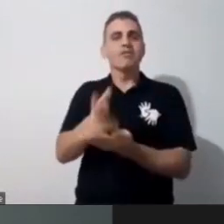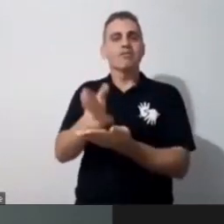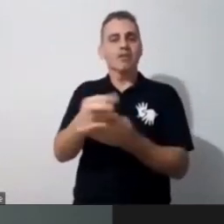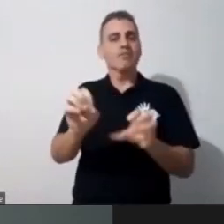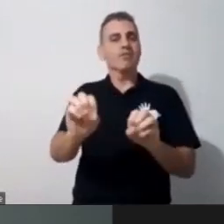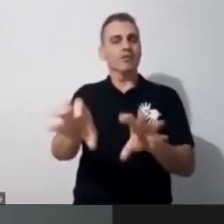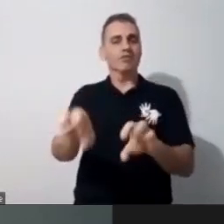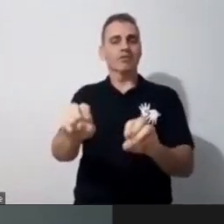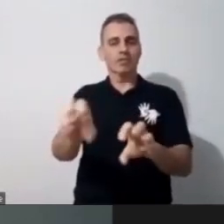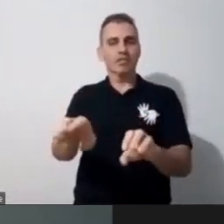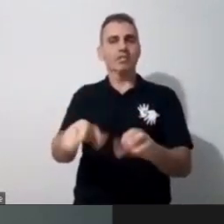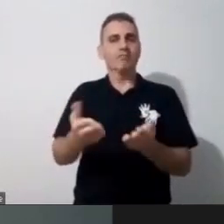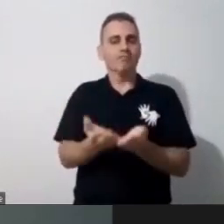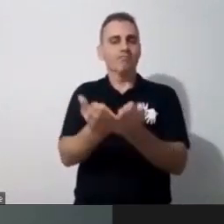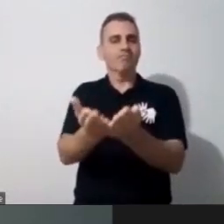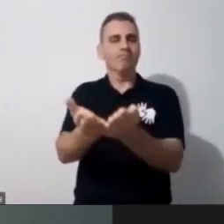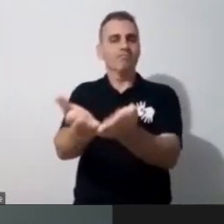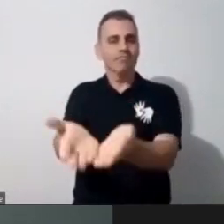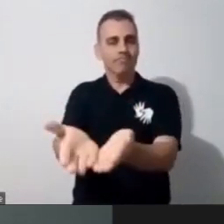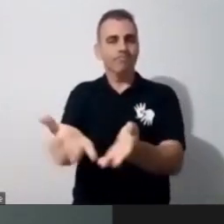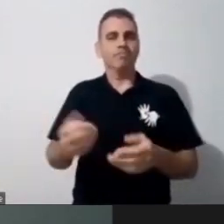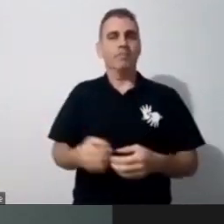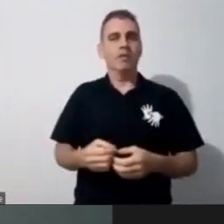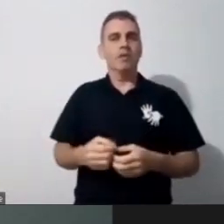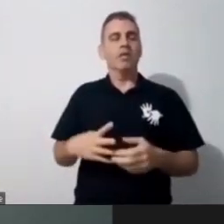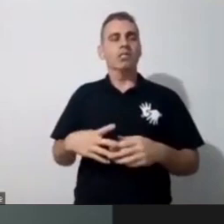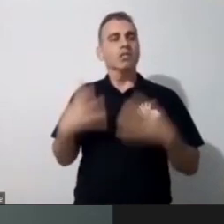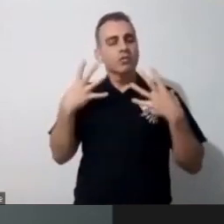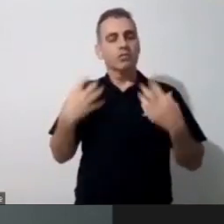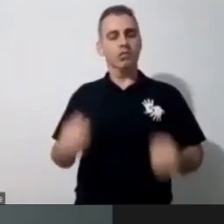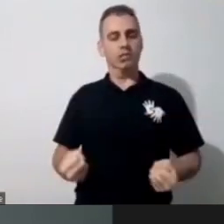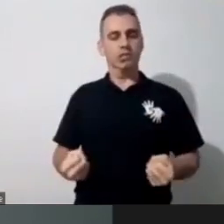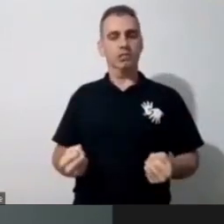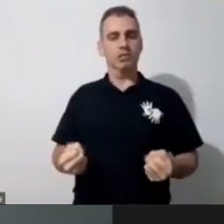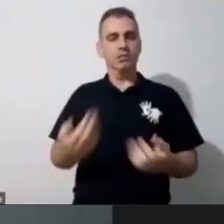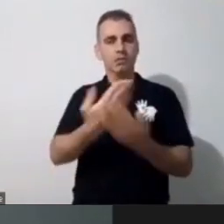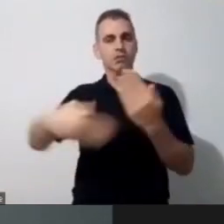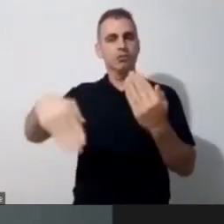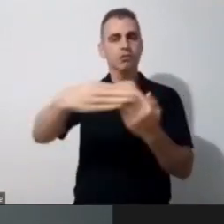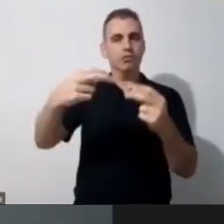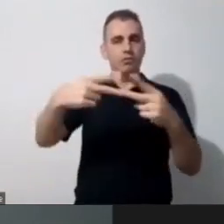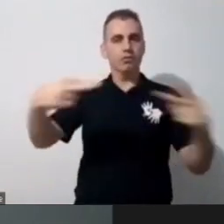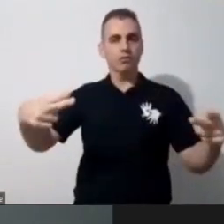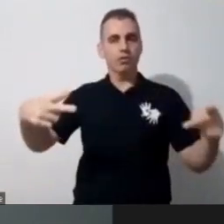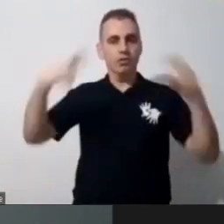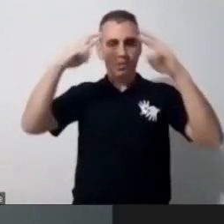compreende, a gente aceita, mas acima de todas as coisas a gente respeita, então, acho que isso fica